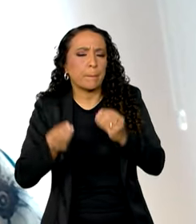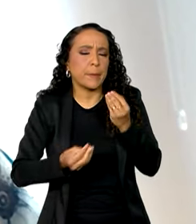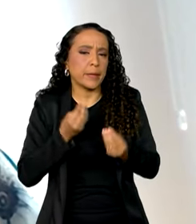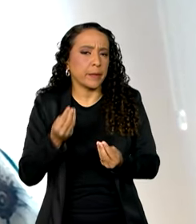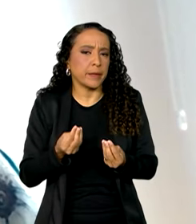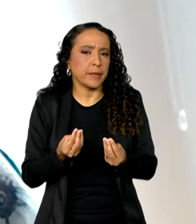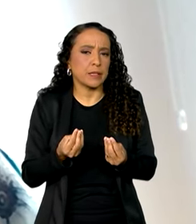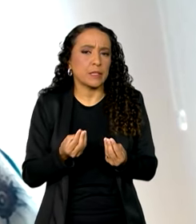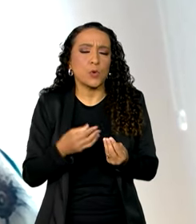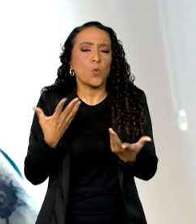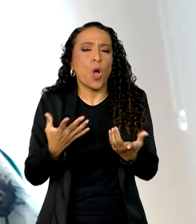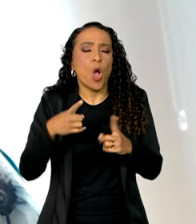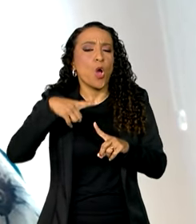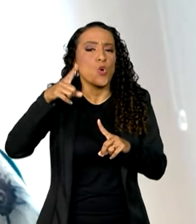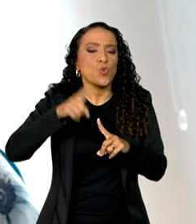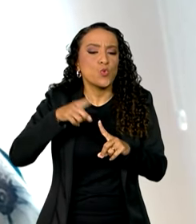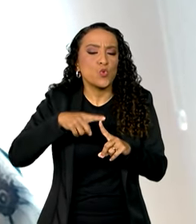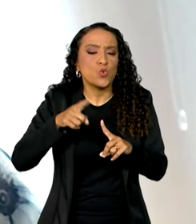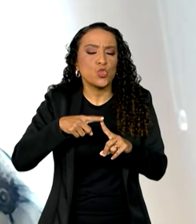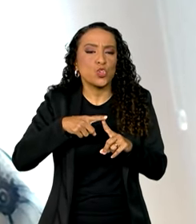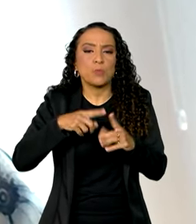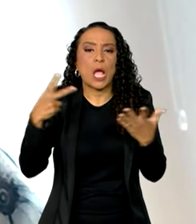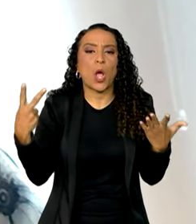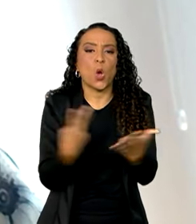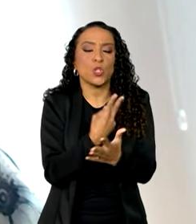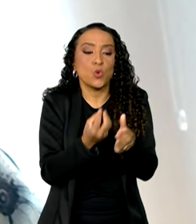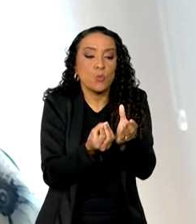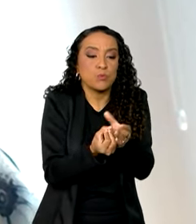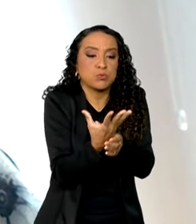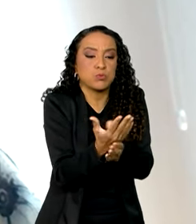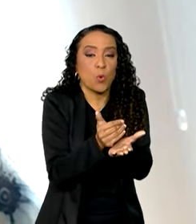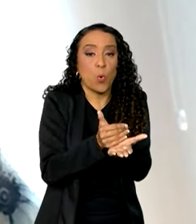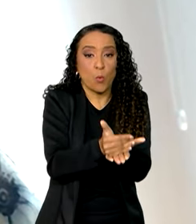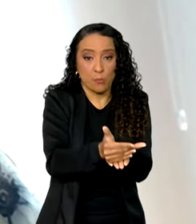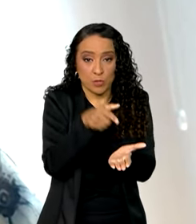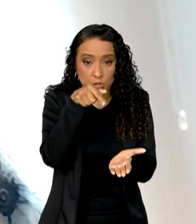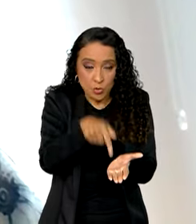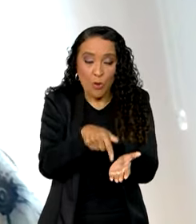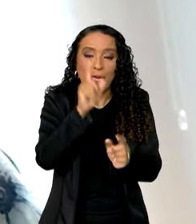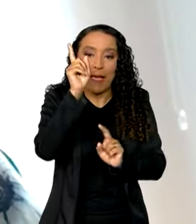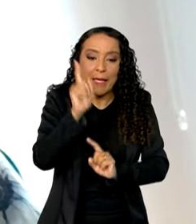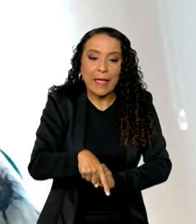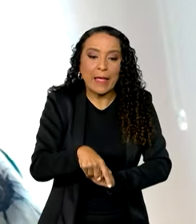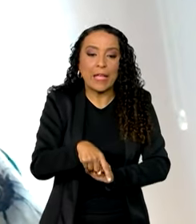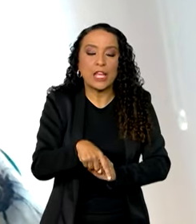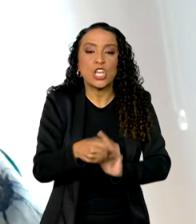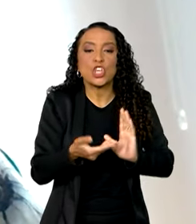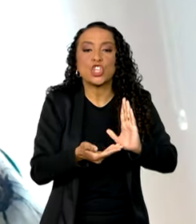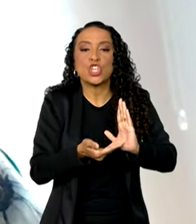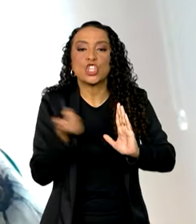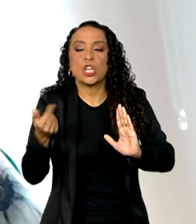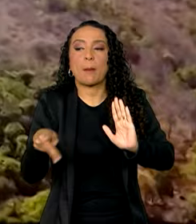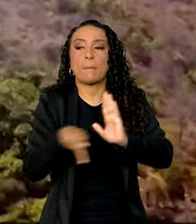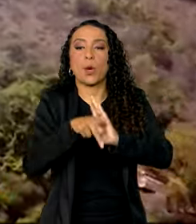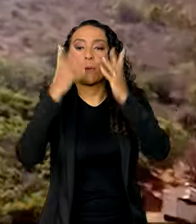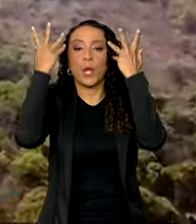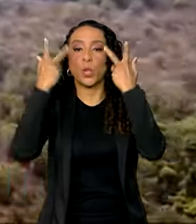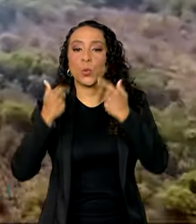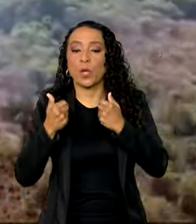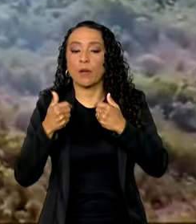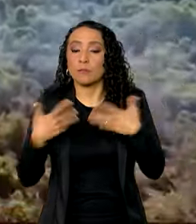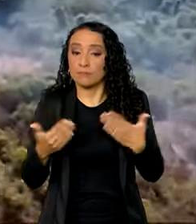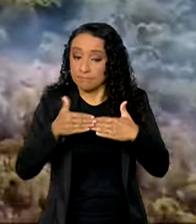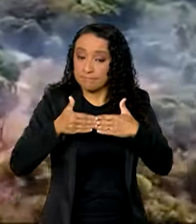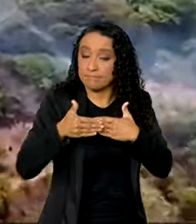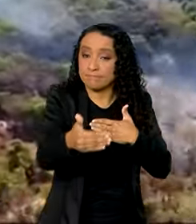que tipo de ignição deu origem àquele evento de incêndio seria excluir as causas naturais. Então, a